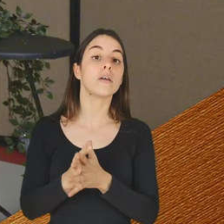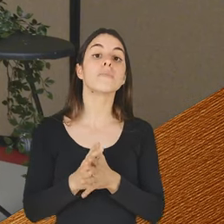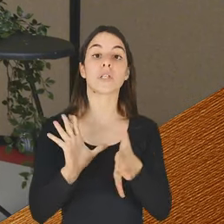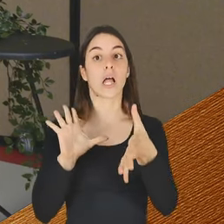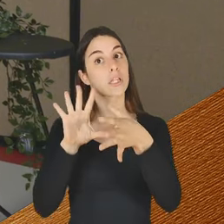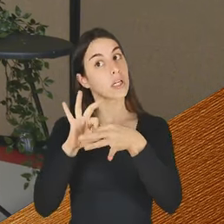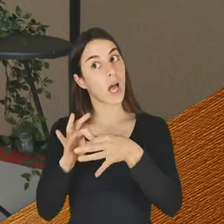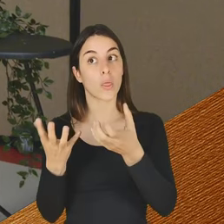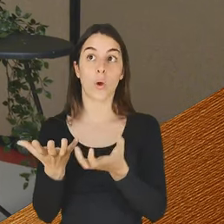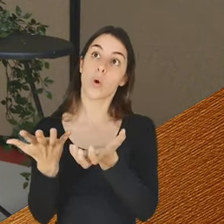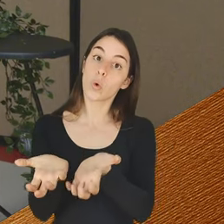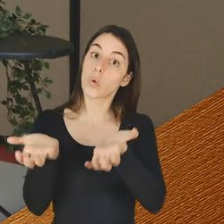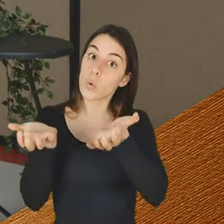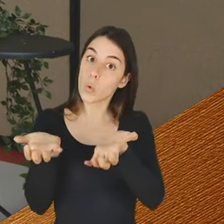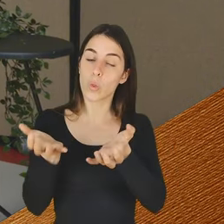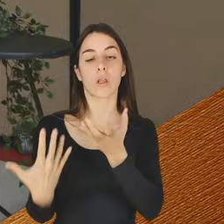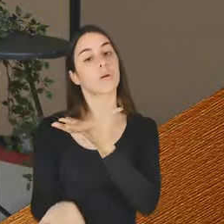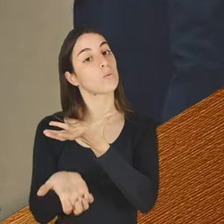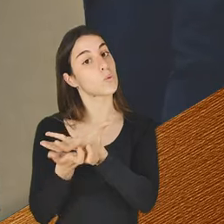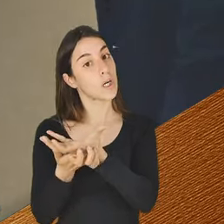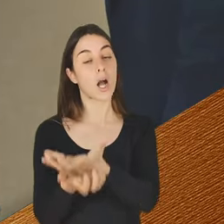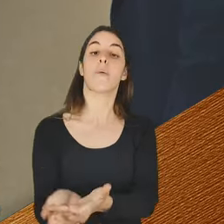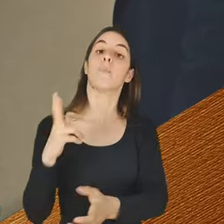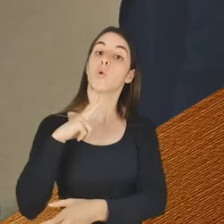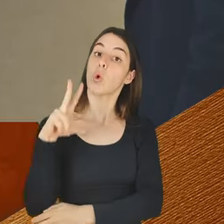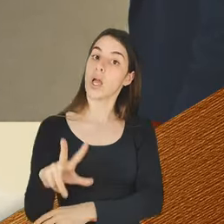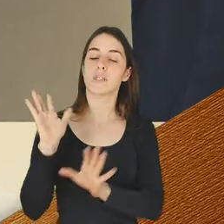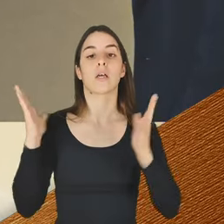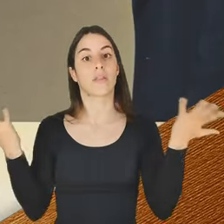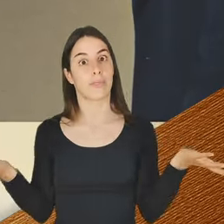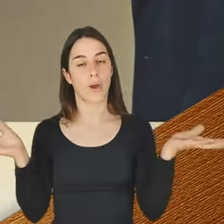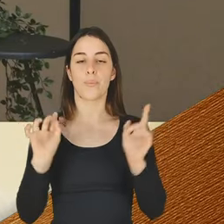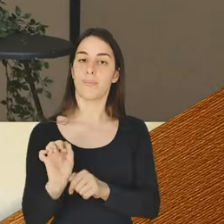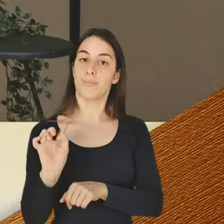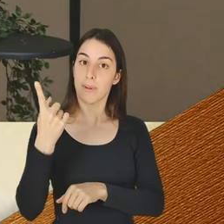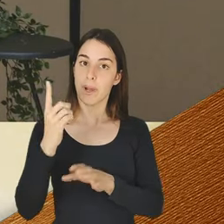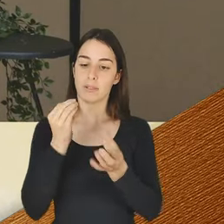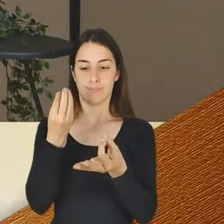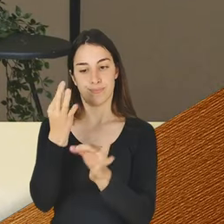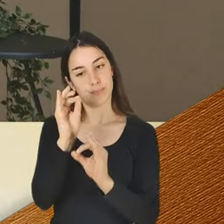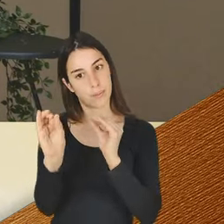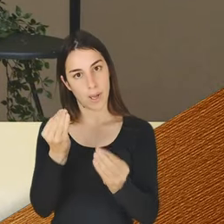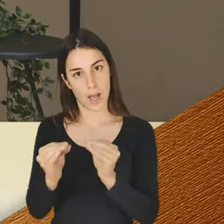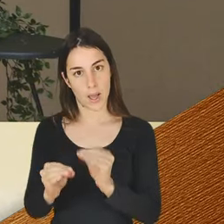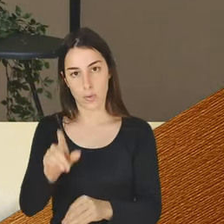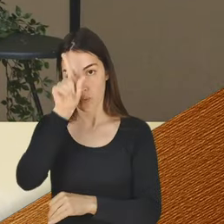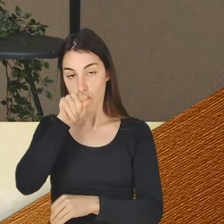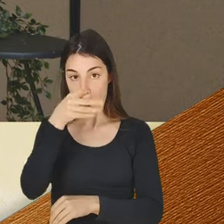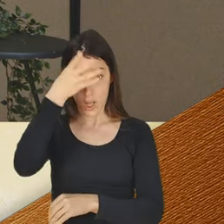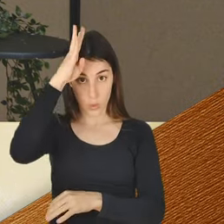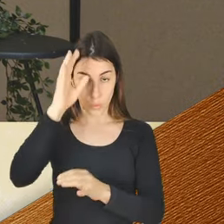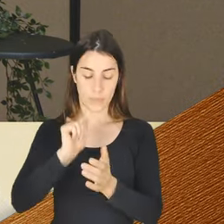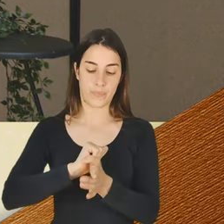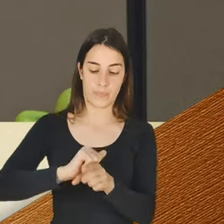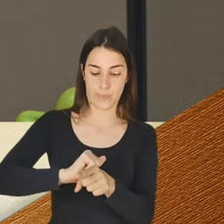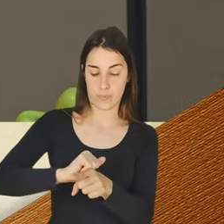história da cozinha tradicional portuguesa e consiste só no seguinte. Primeiro é relaxar bem o frango. Ok. Está relaxadíssimo. E agora